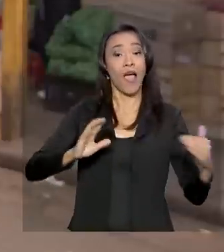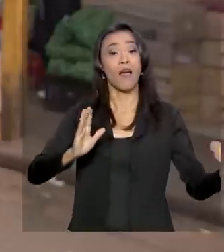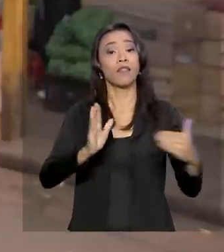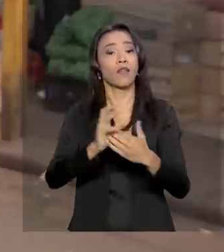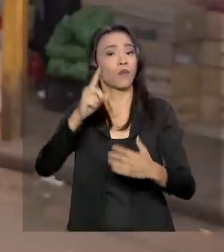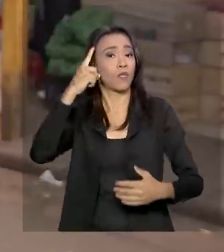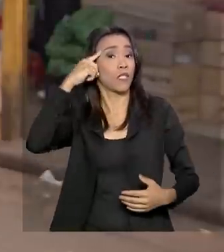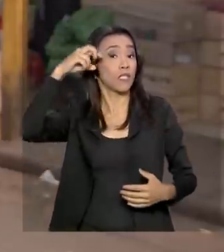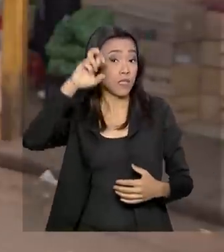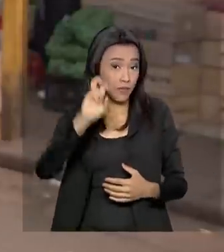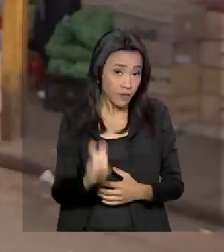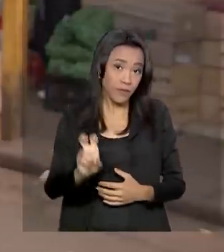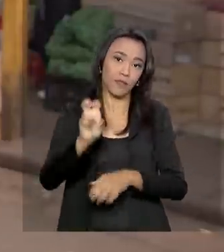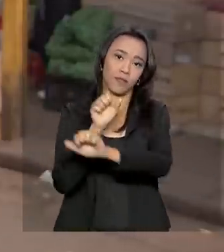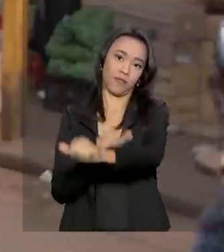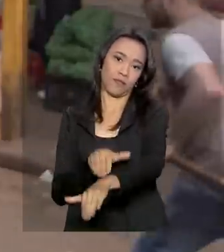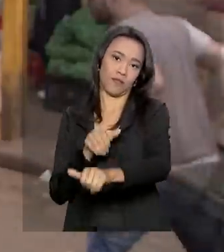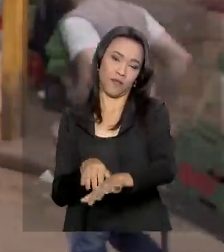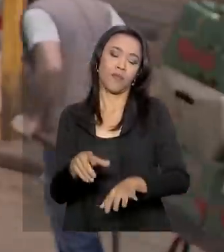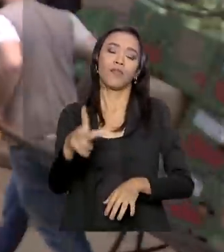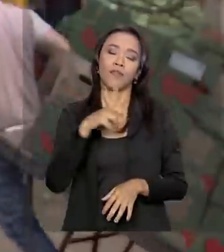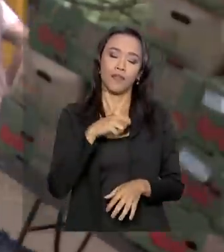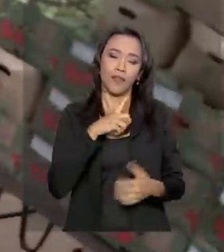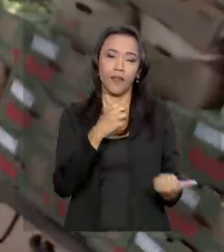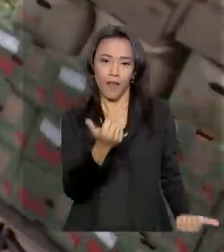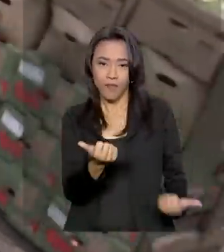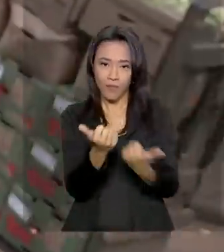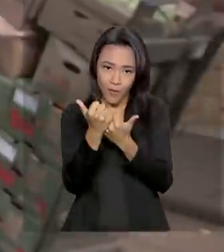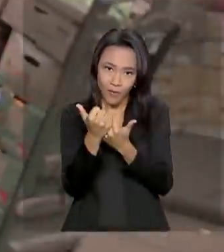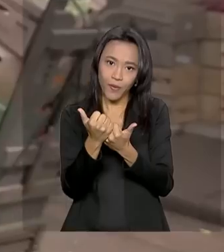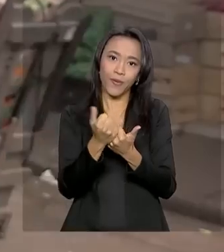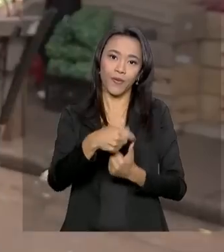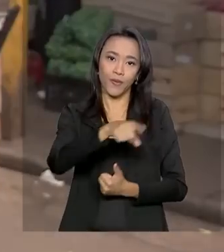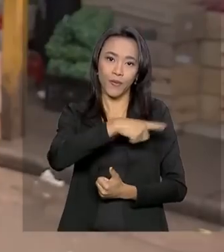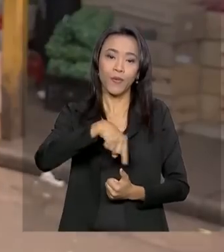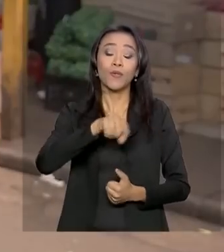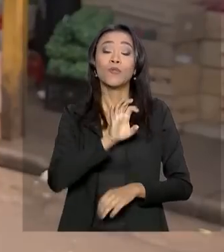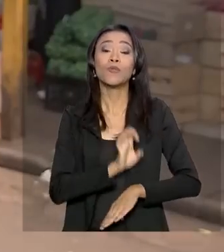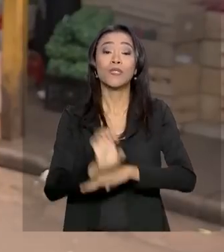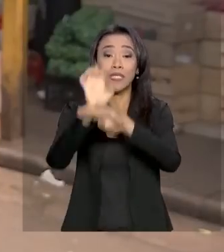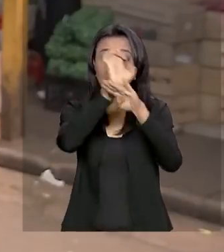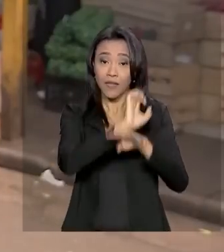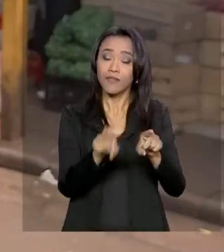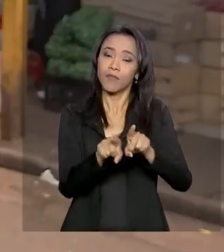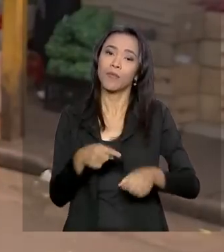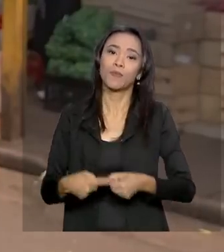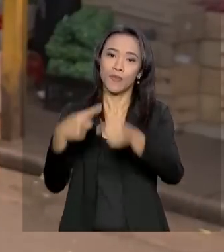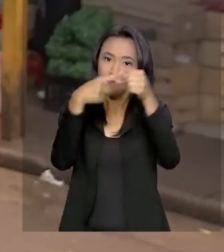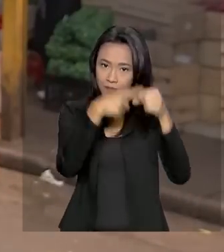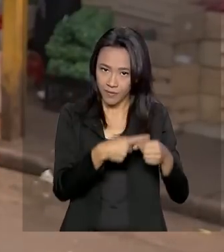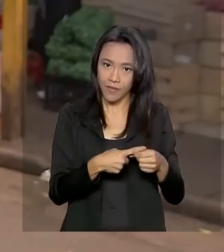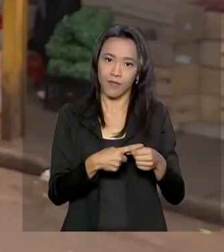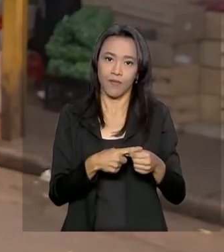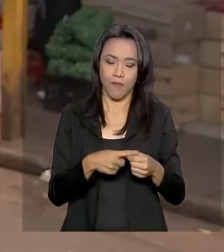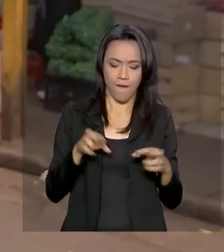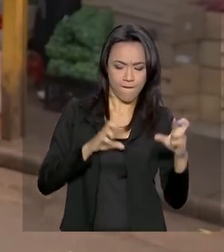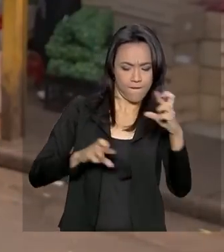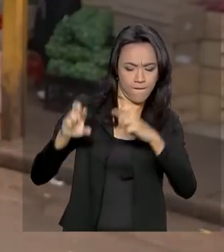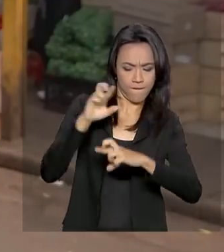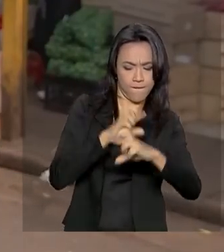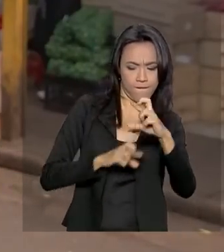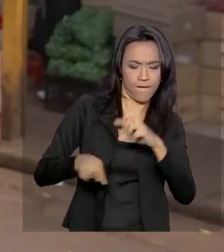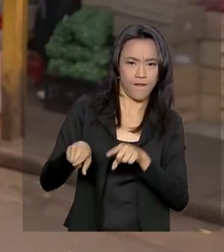de setembro e conta com o apoio dos órgãos de vigilância sanitária dos estados e dos municípios para a fiscalização